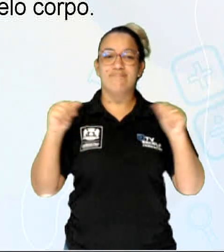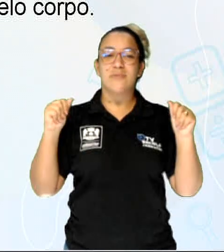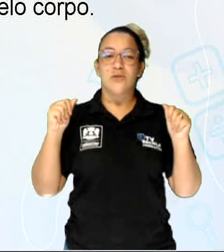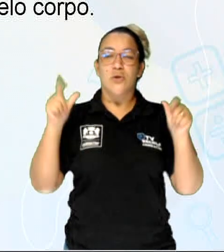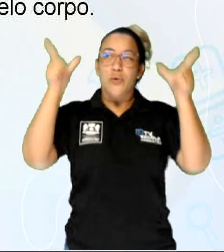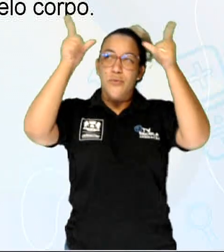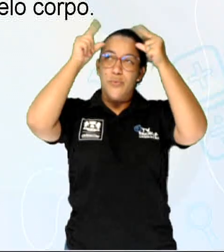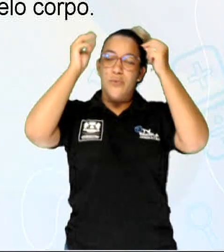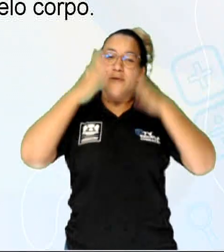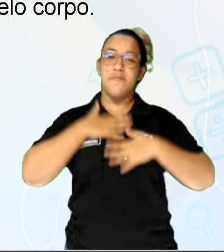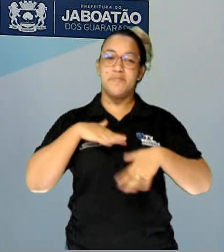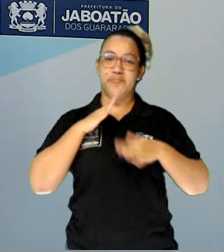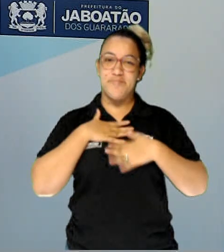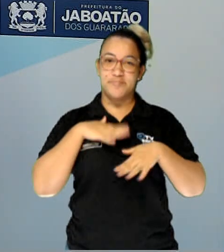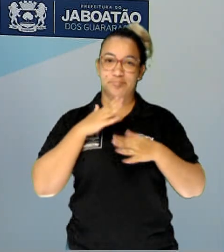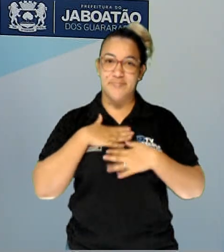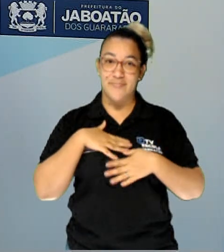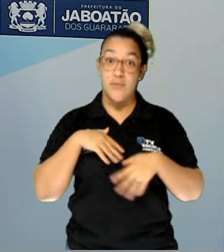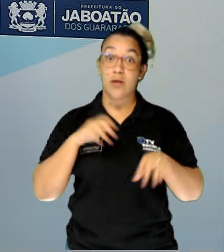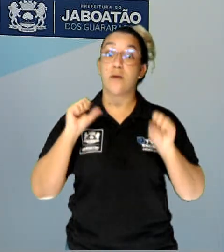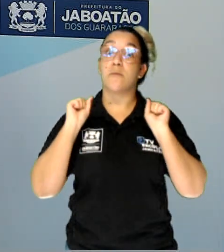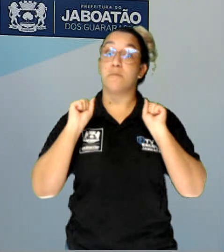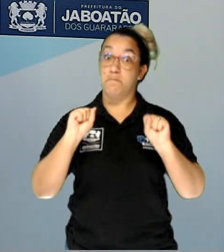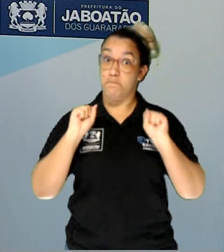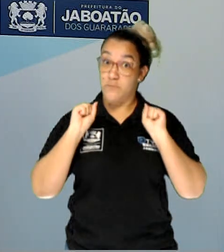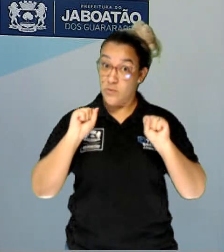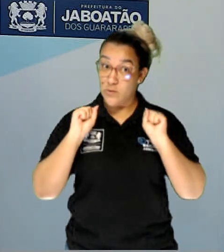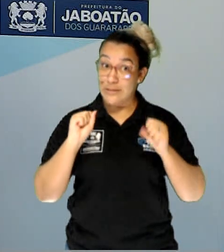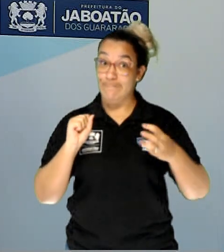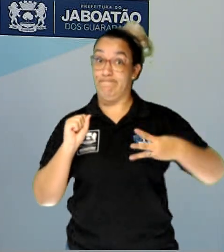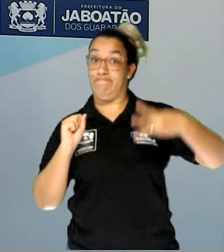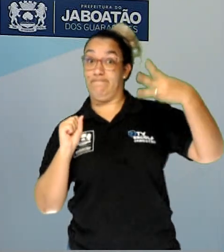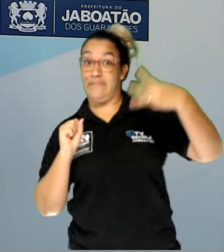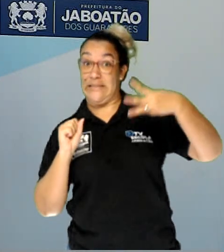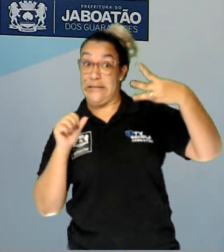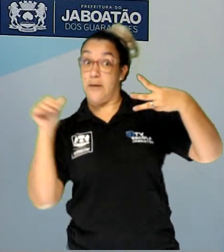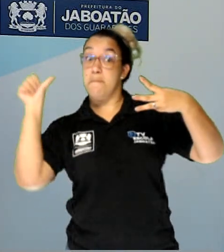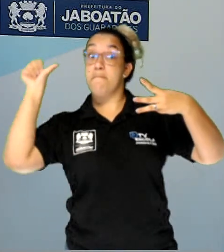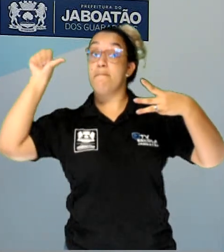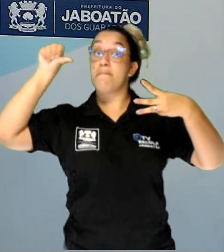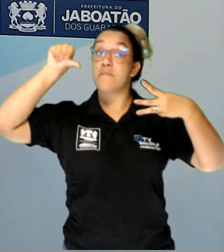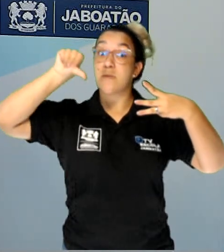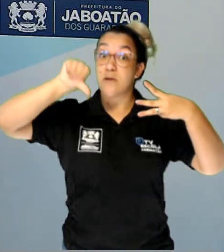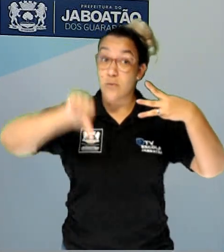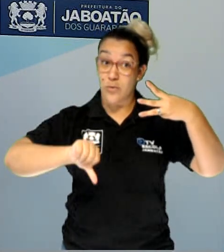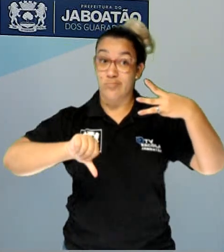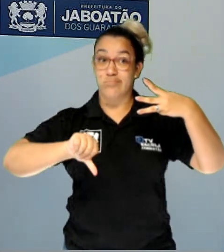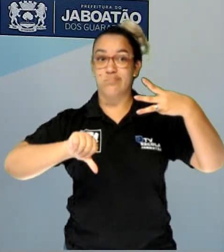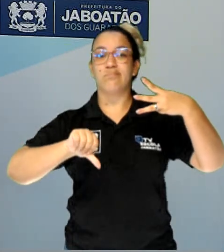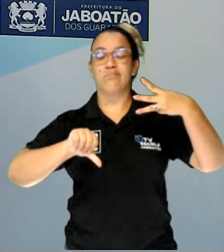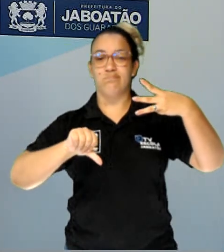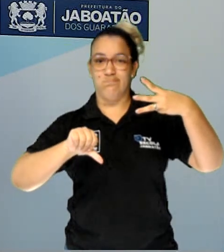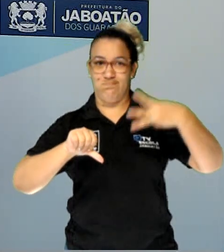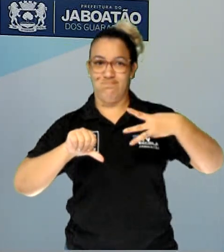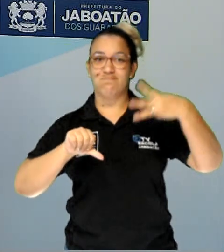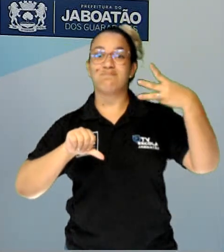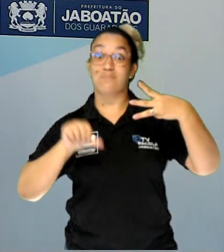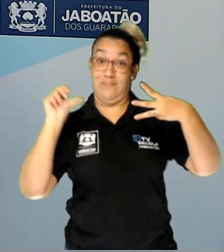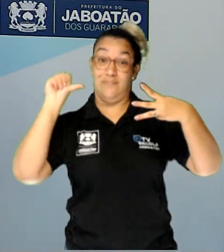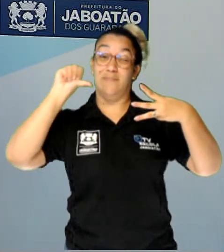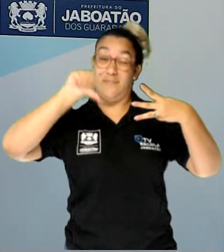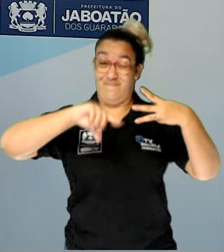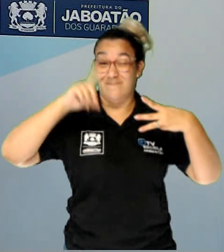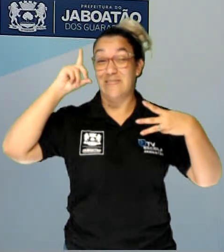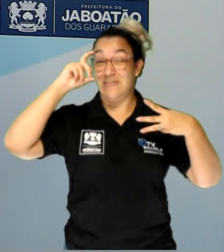despreocupado também, e pode chegar a alcançar a terceira fase, né, a fase tessiária, que aí é a fase